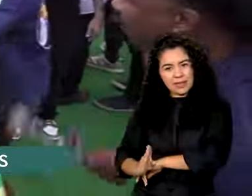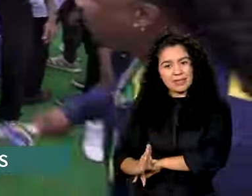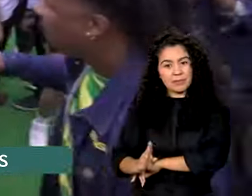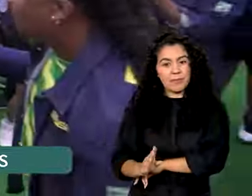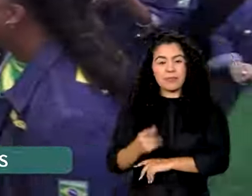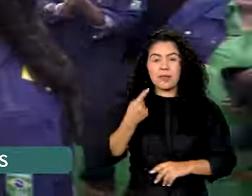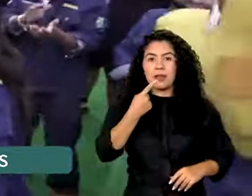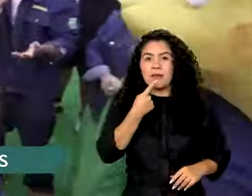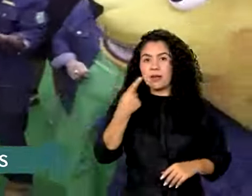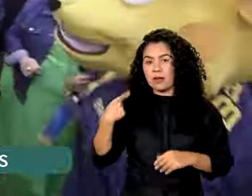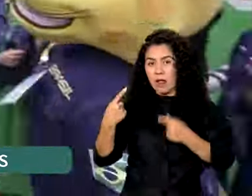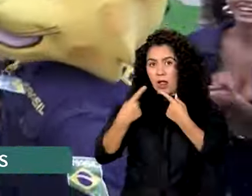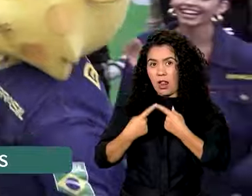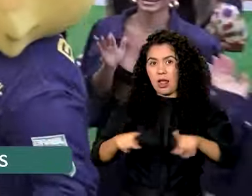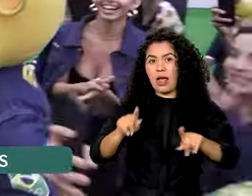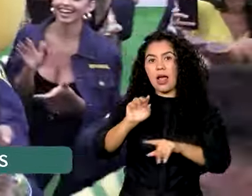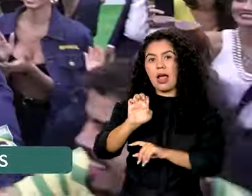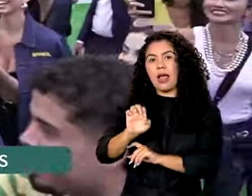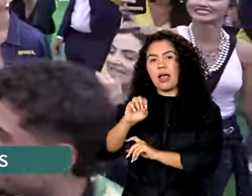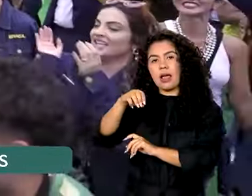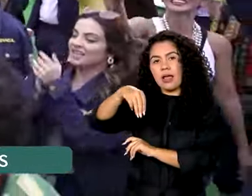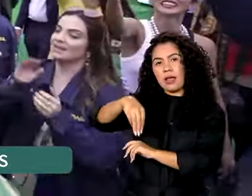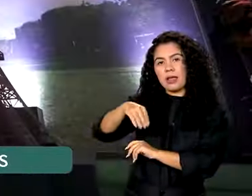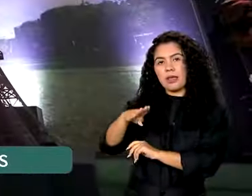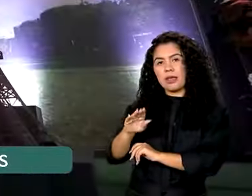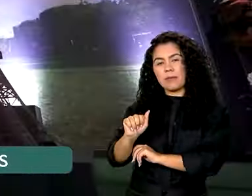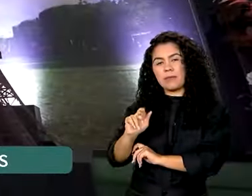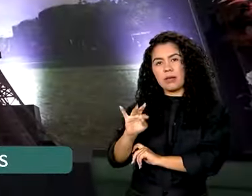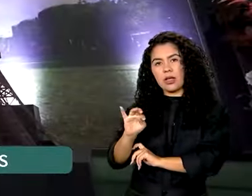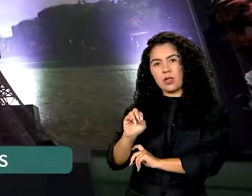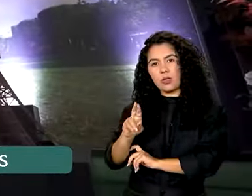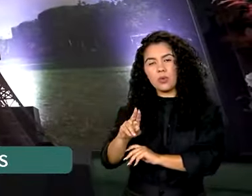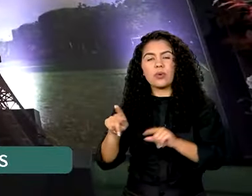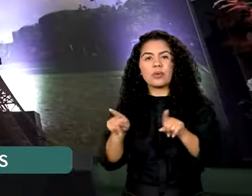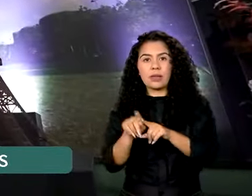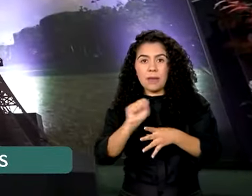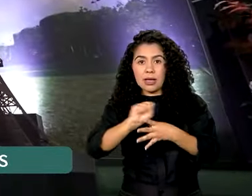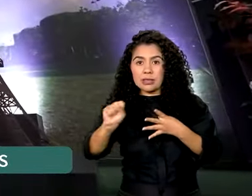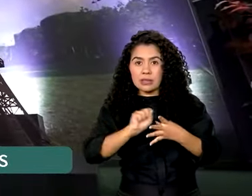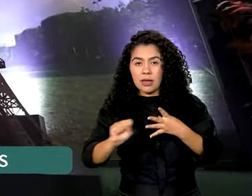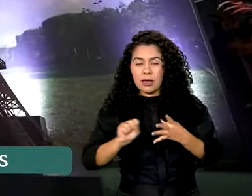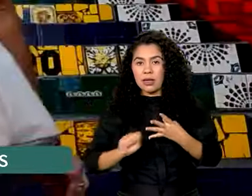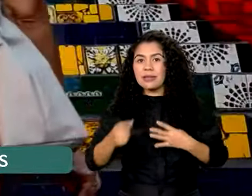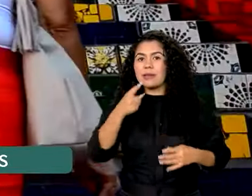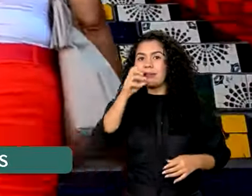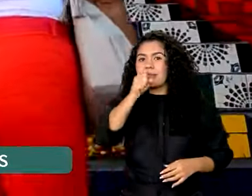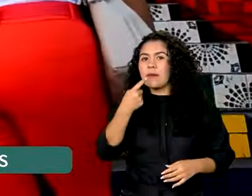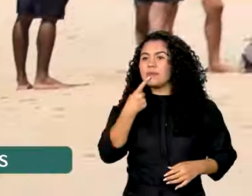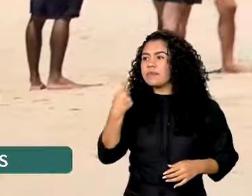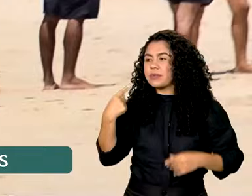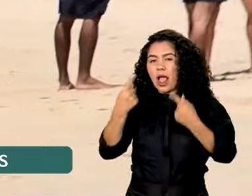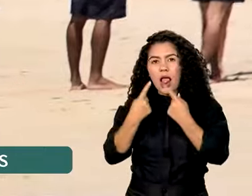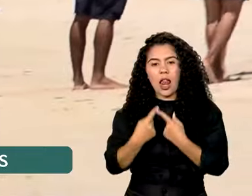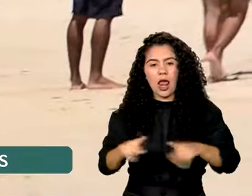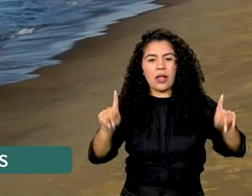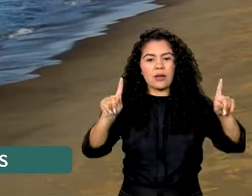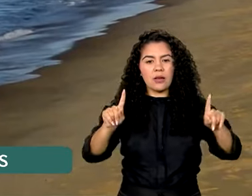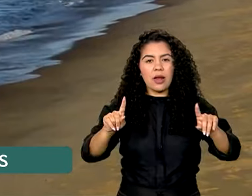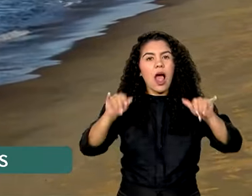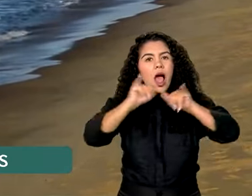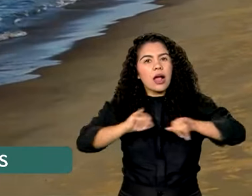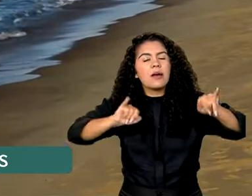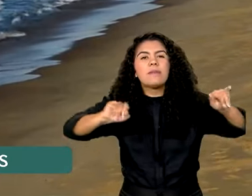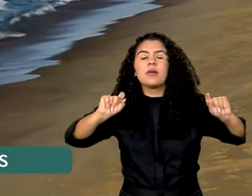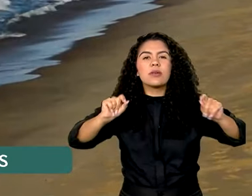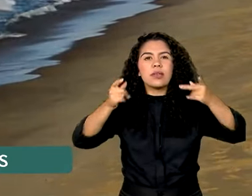Lançada pela Embratur e pelo Sebrae na Casa Brasil, que foi inaugurada nesse sábado em Paris, a campanha Visite o Brasil.